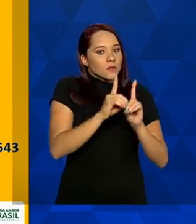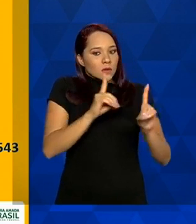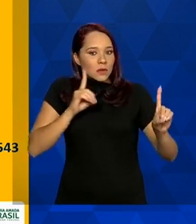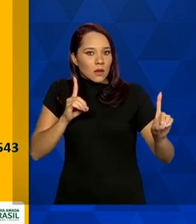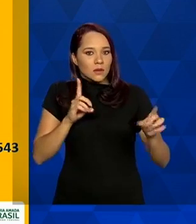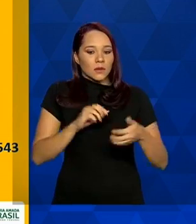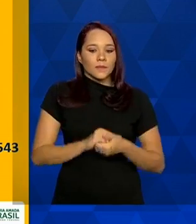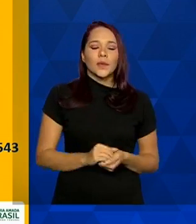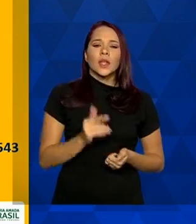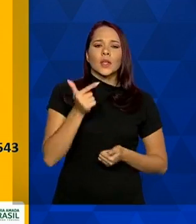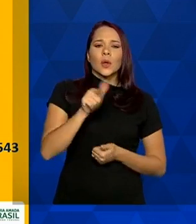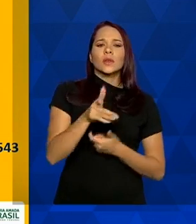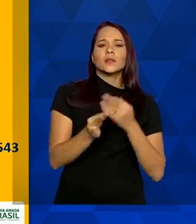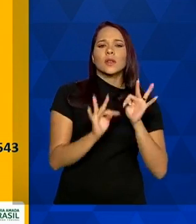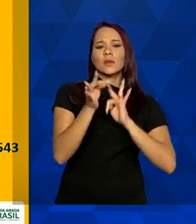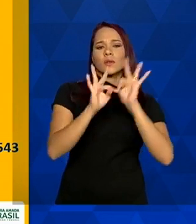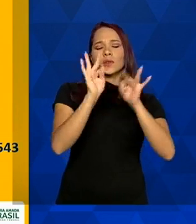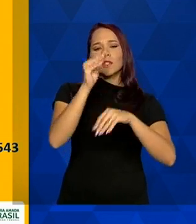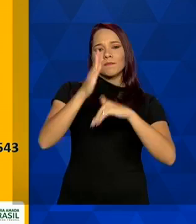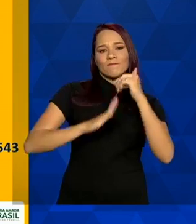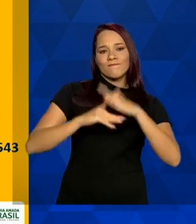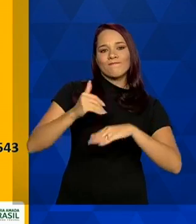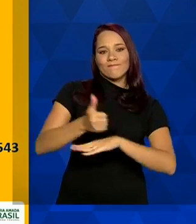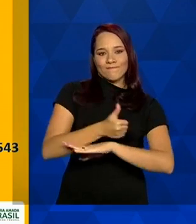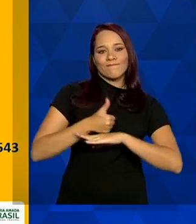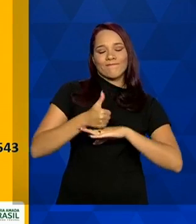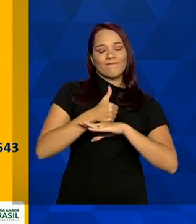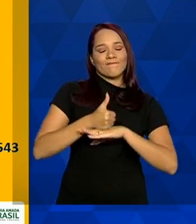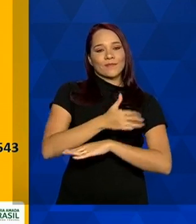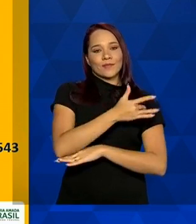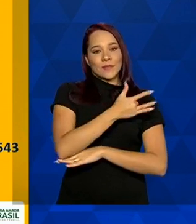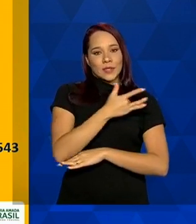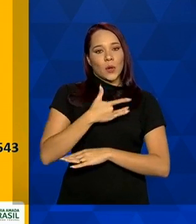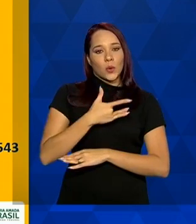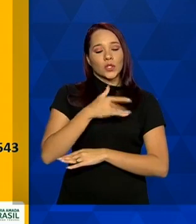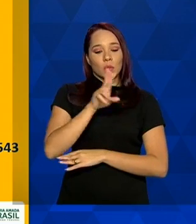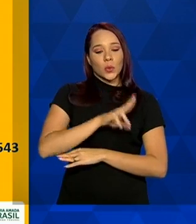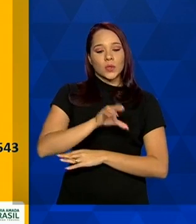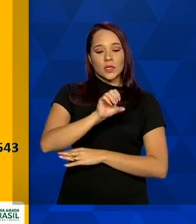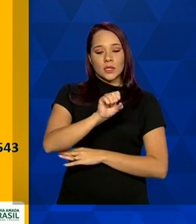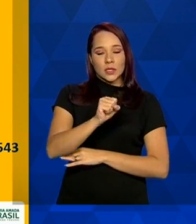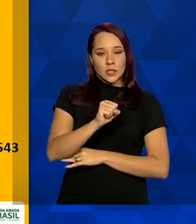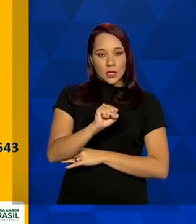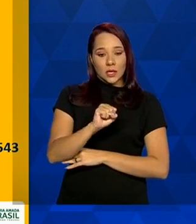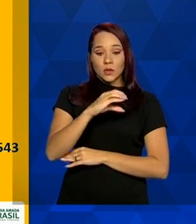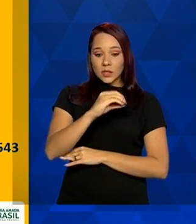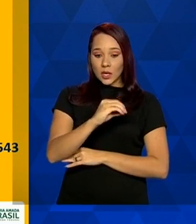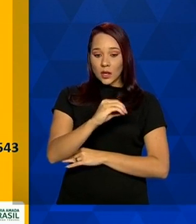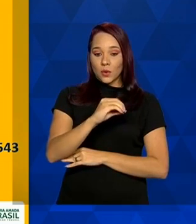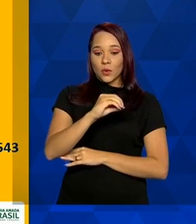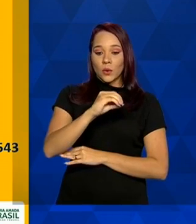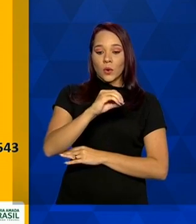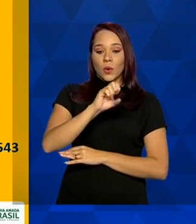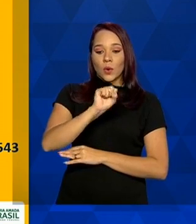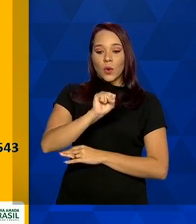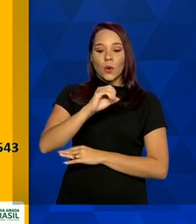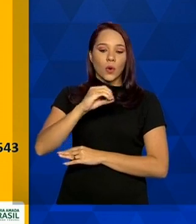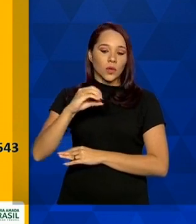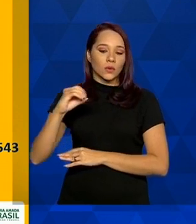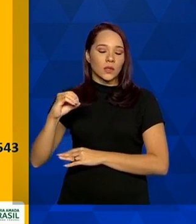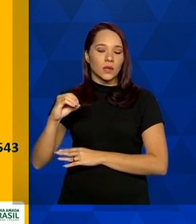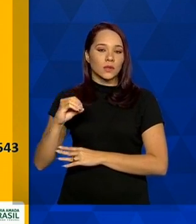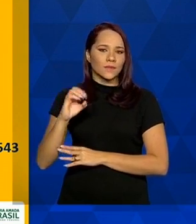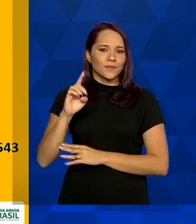E ferramentas tecnológicas para profissionais, por meio do 0800. Seja o Telesaúde, para consultoria especializada,